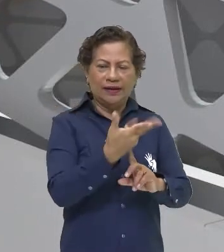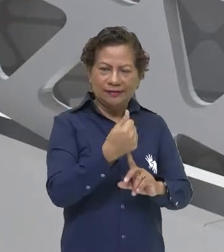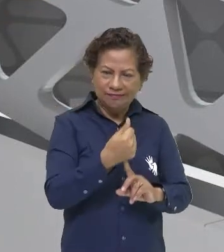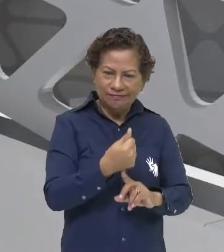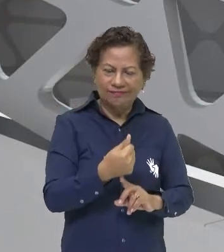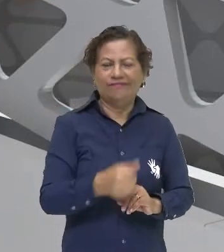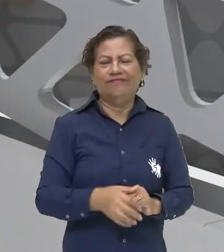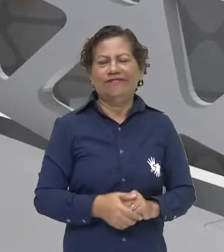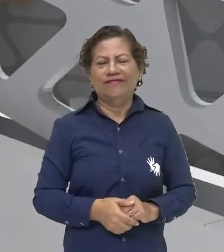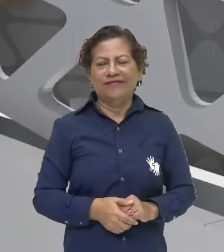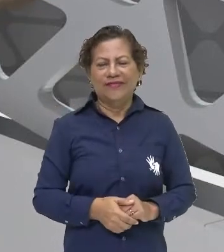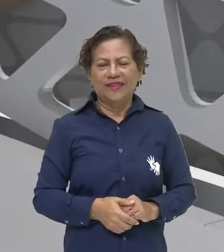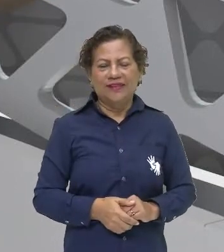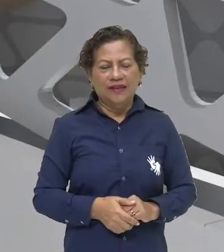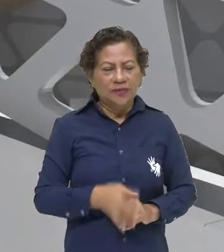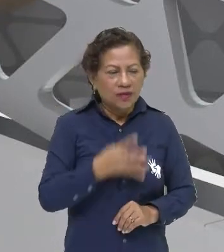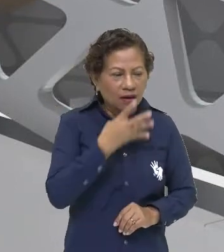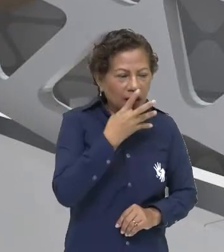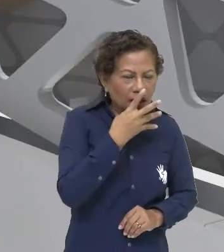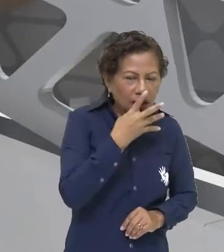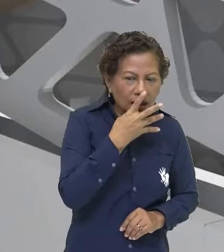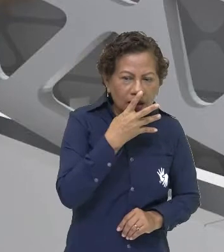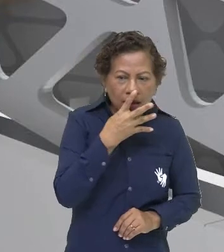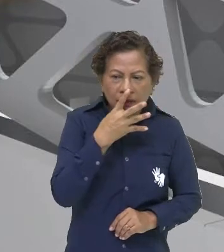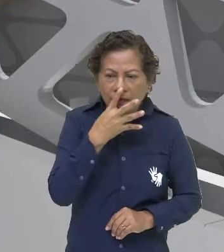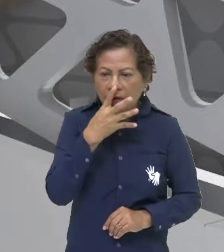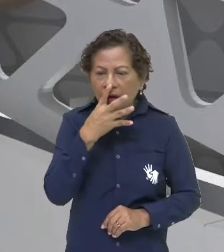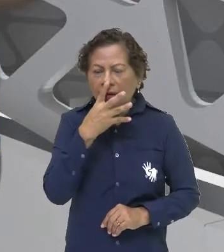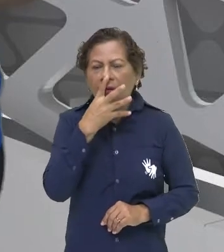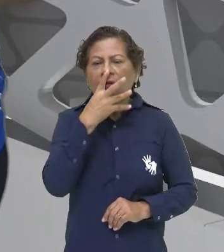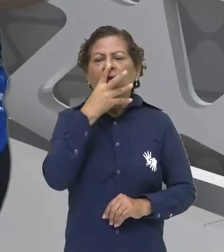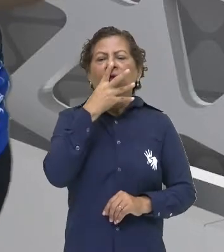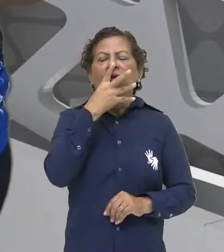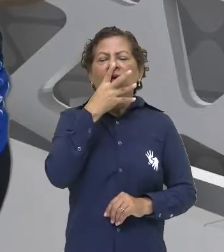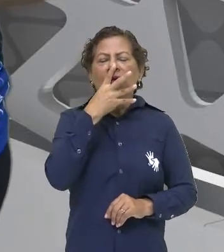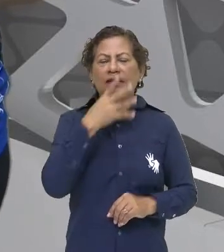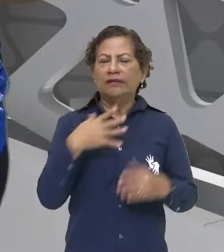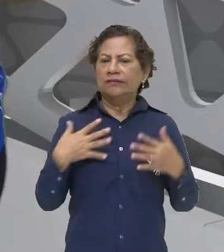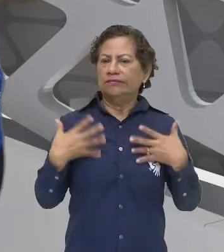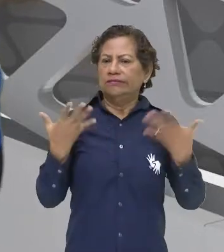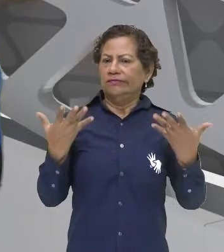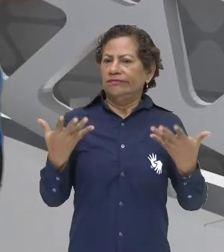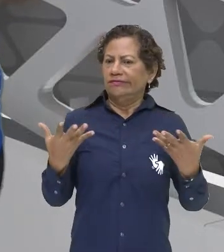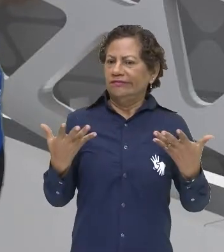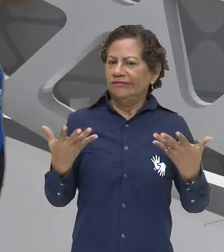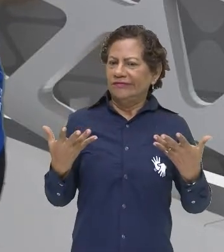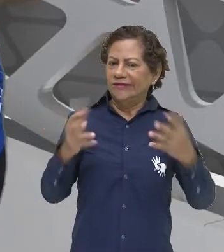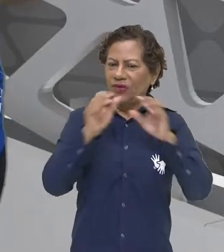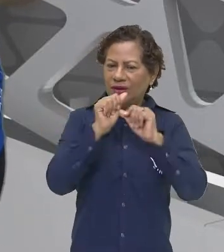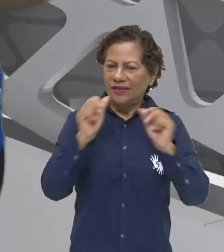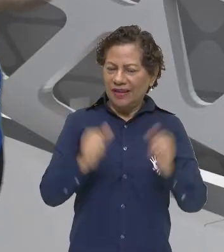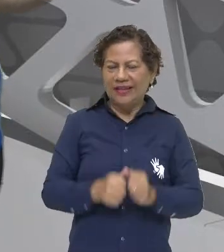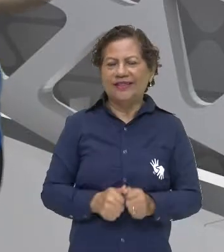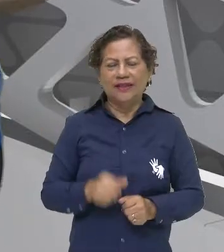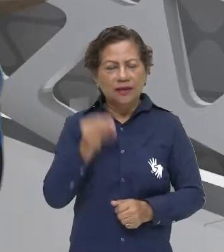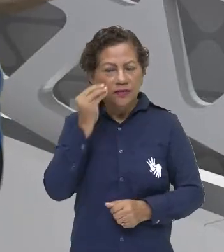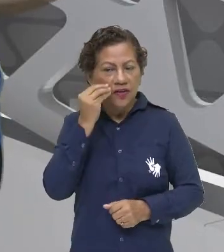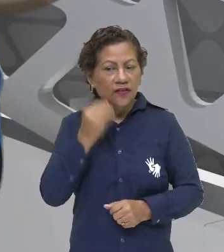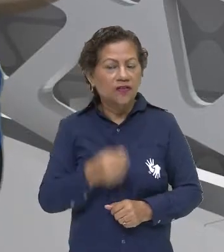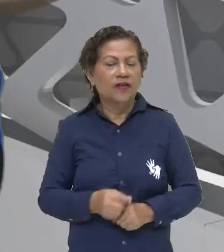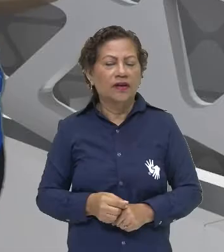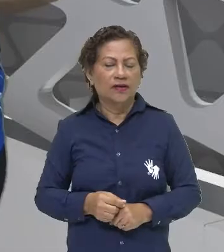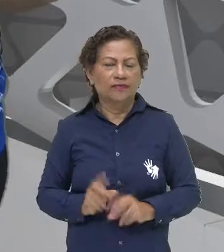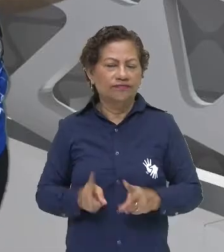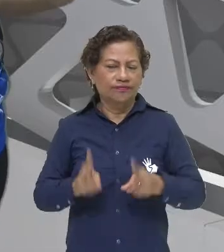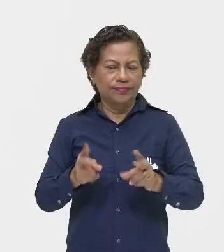causar essa inquietação. E aí, continuando, agora nós vamos ver mais um pouquinho desse conceito sobre o